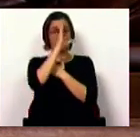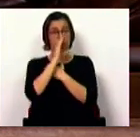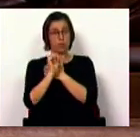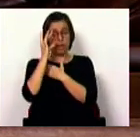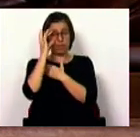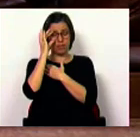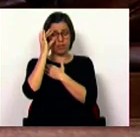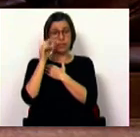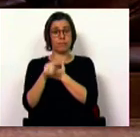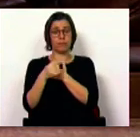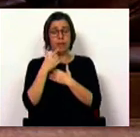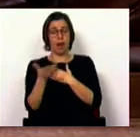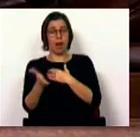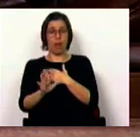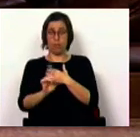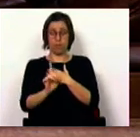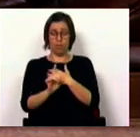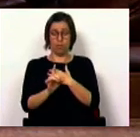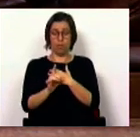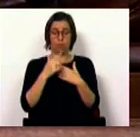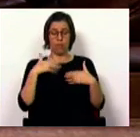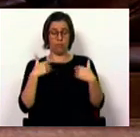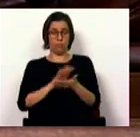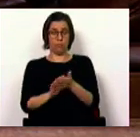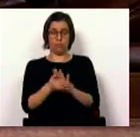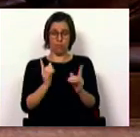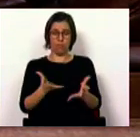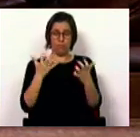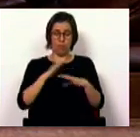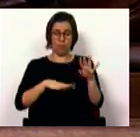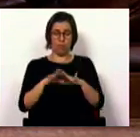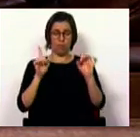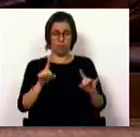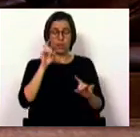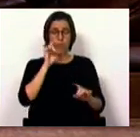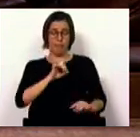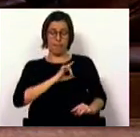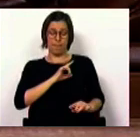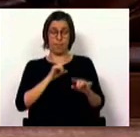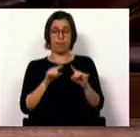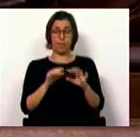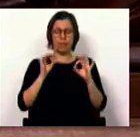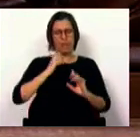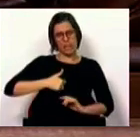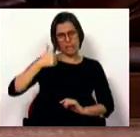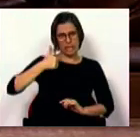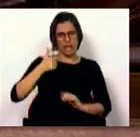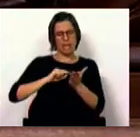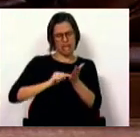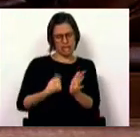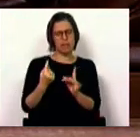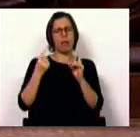que não prescinde, que não se demite de a exercer. A segurança privada é essencial,